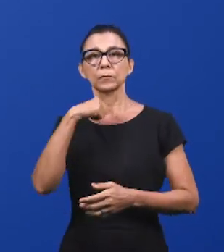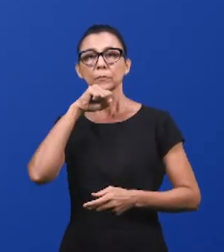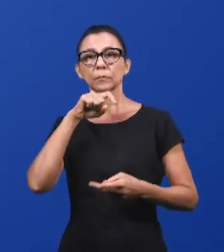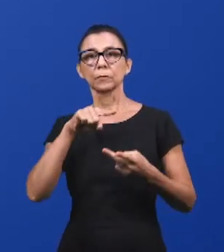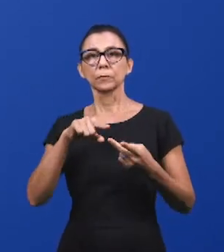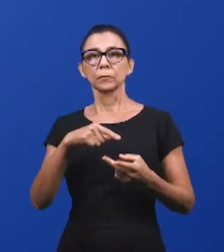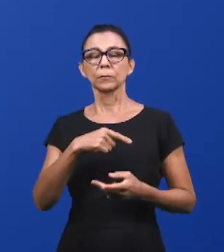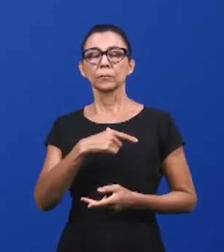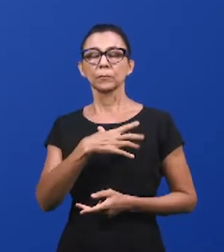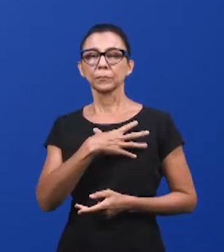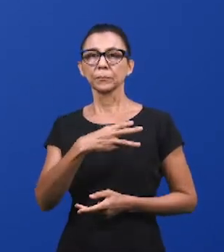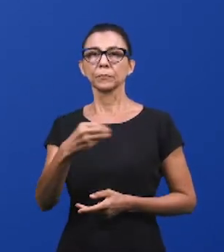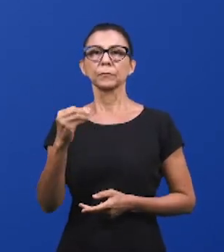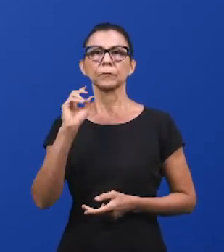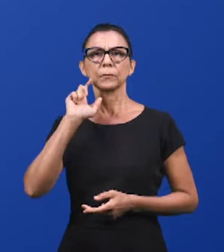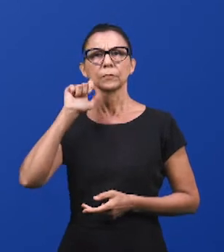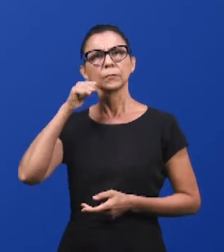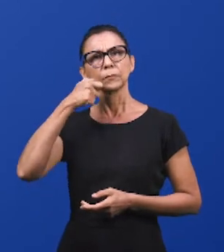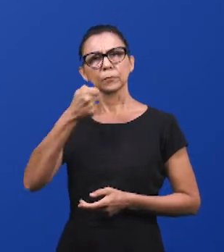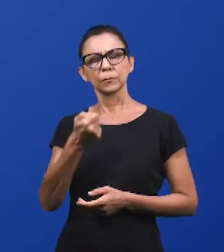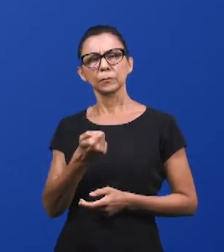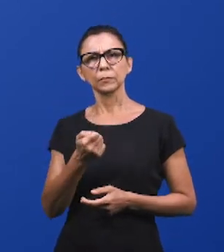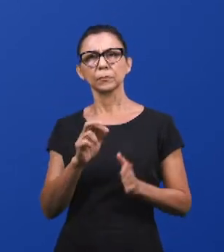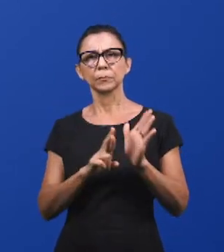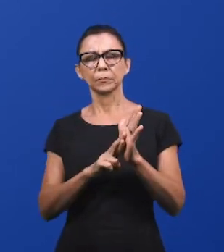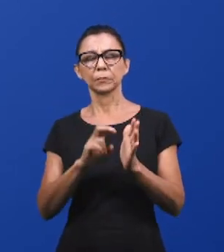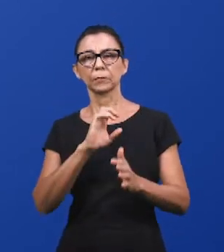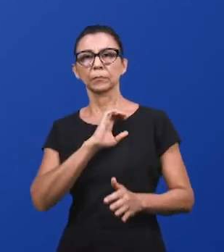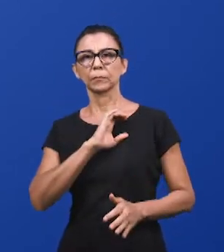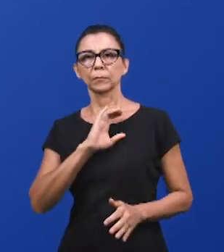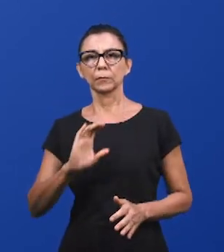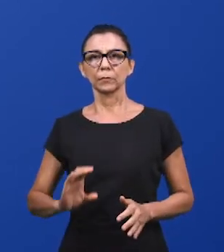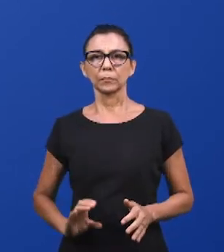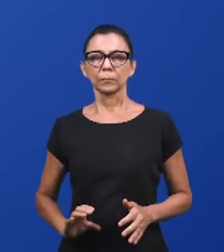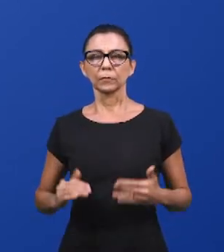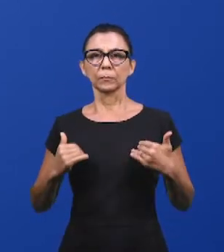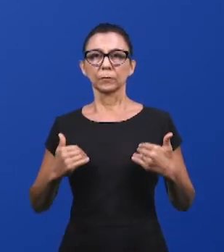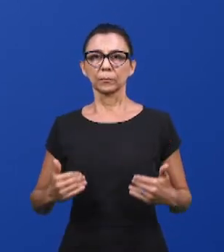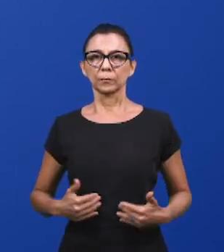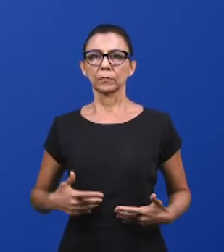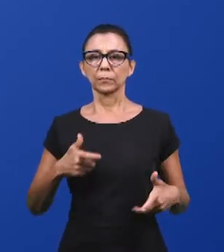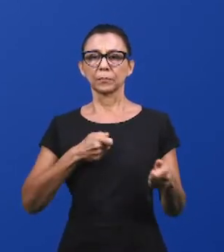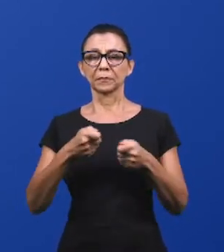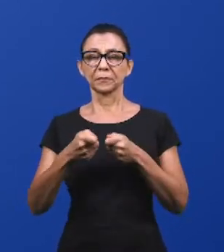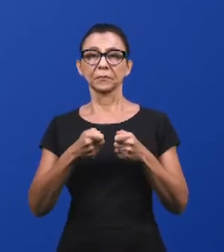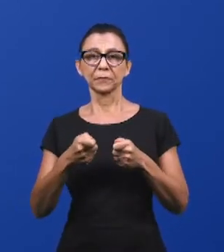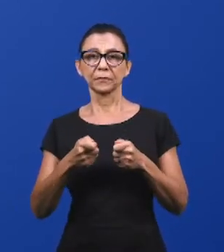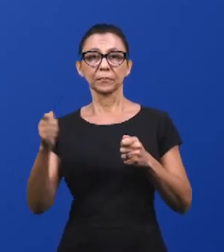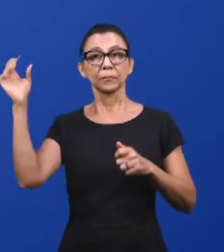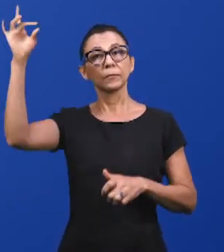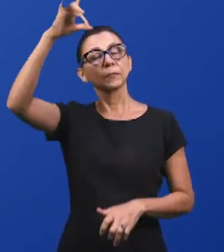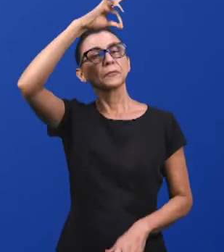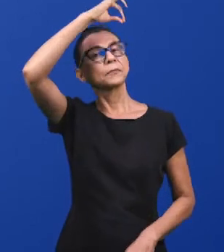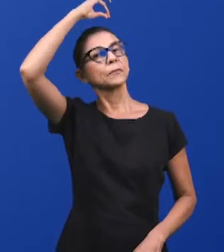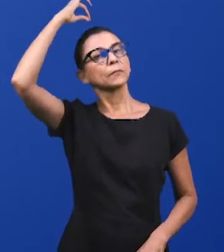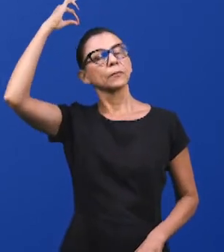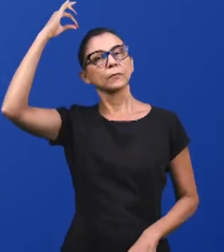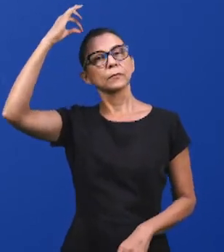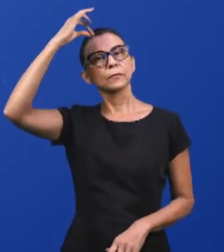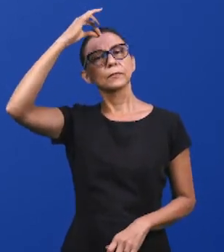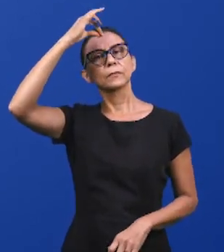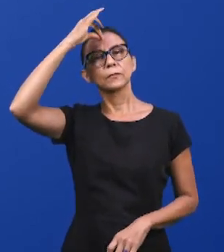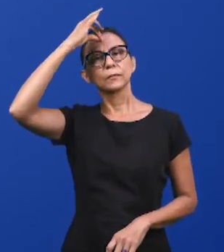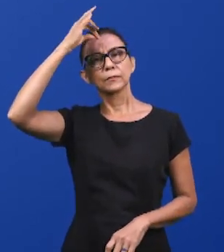Filho, que é o pão que simboliza o corpo de Cristo, e o governo do Espírito Santo, que é o ensino